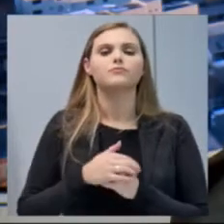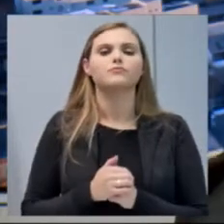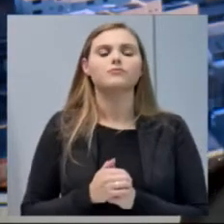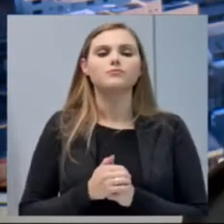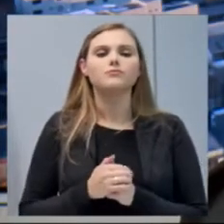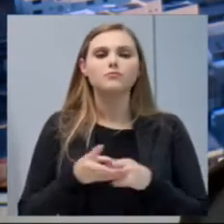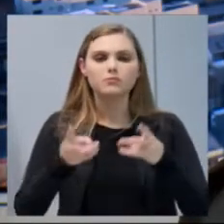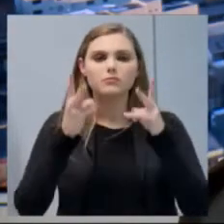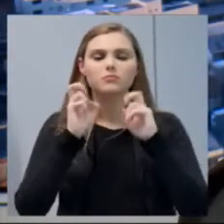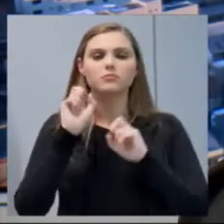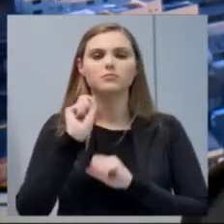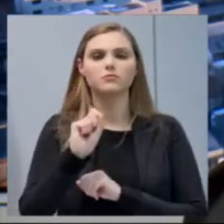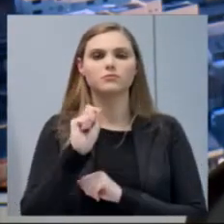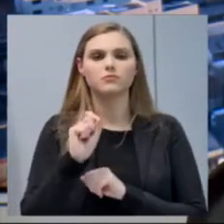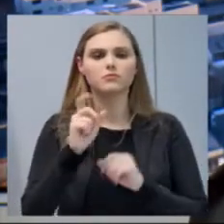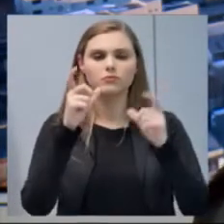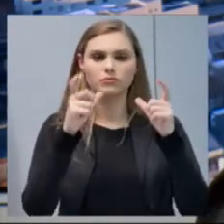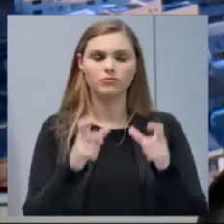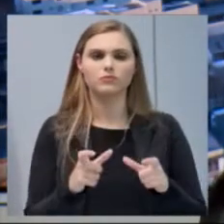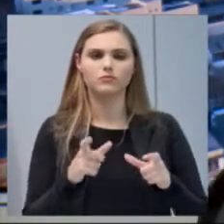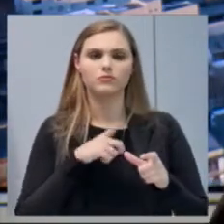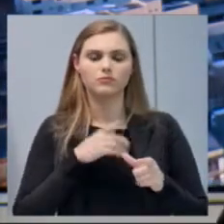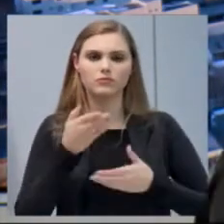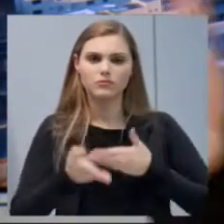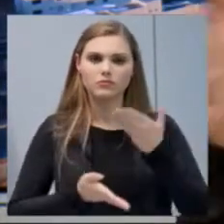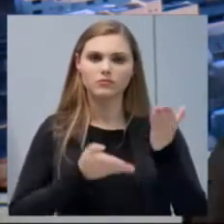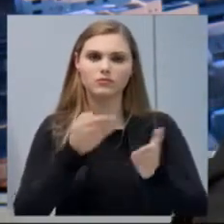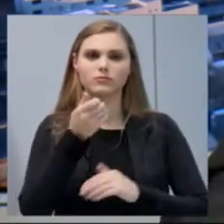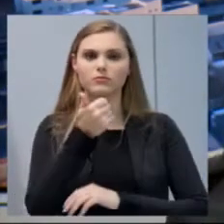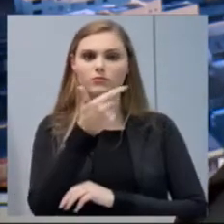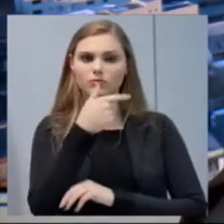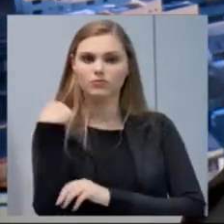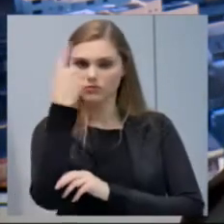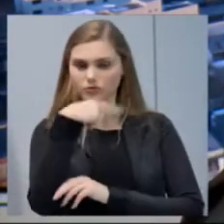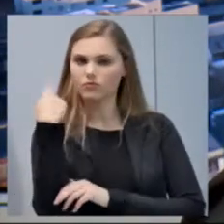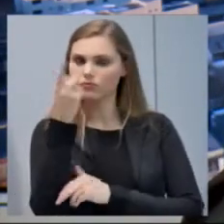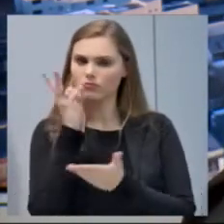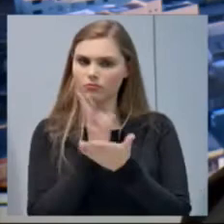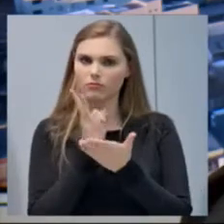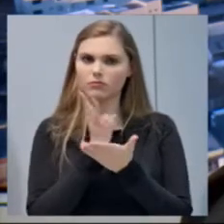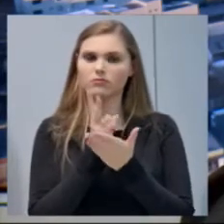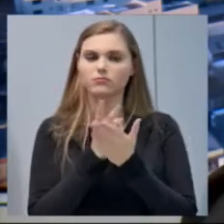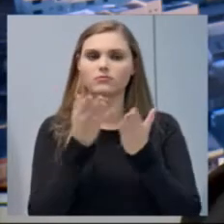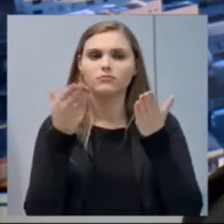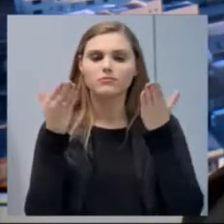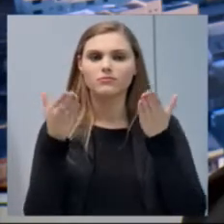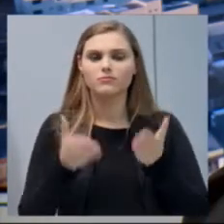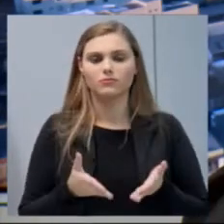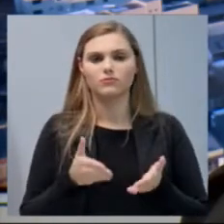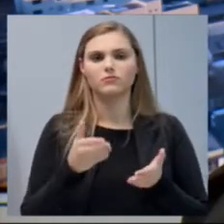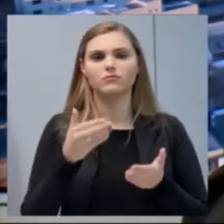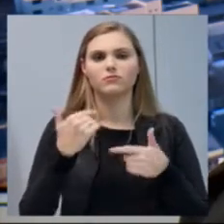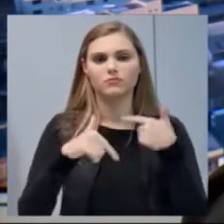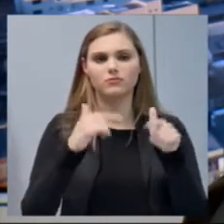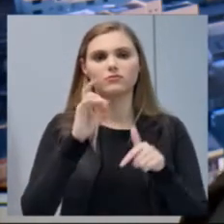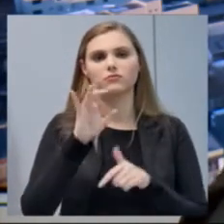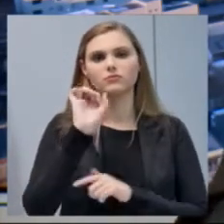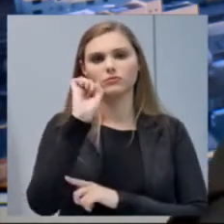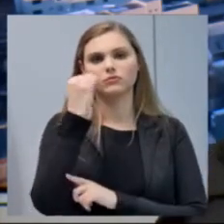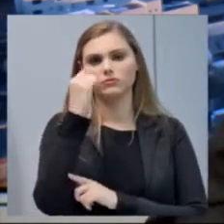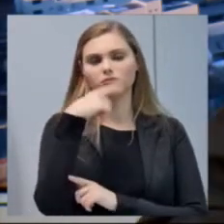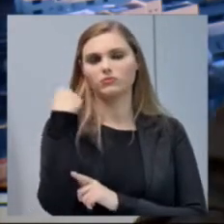aquele espaço que atendia antes de 12 horas seguidas, agora atende apenas 8 horas,